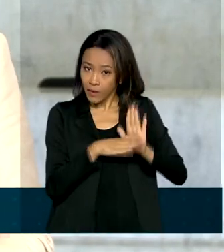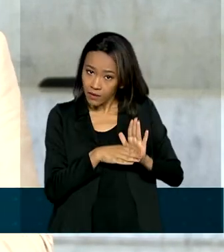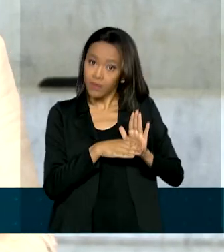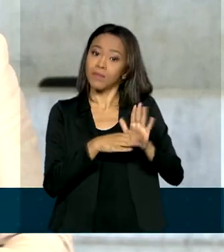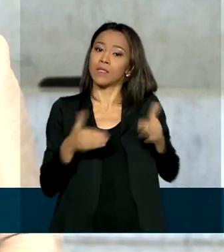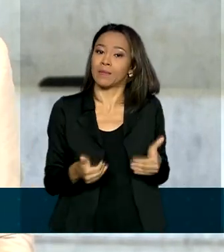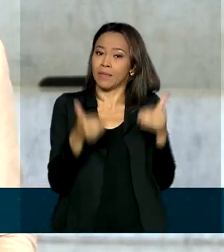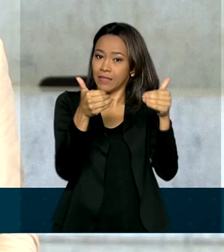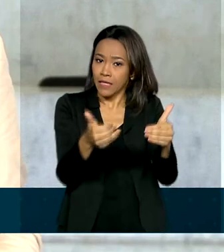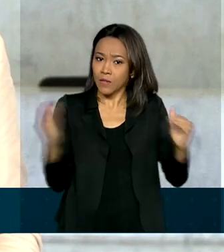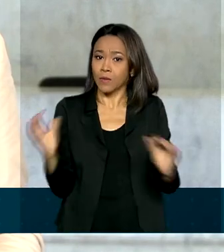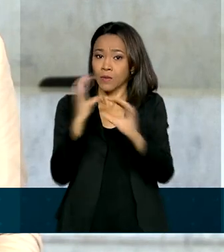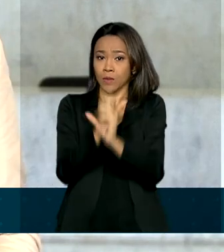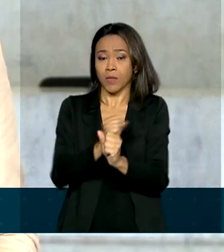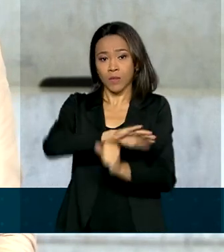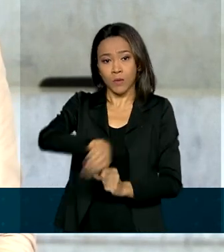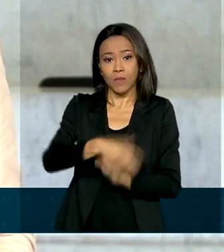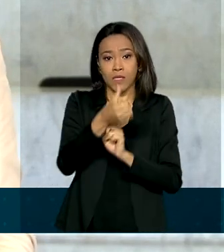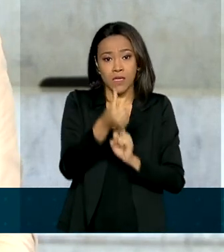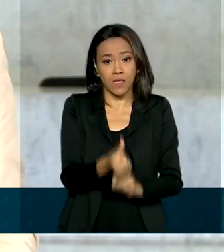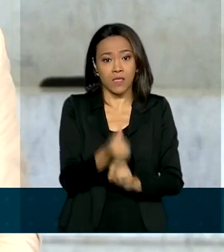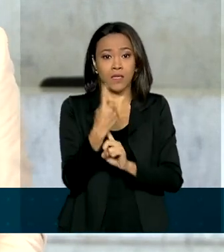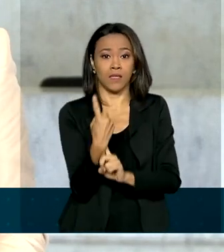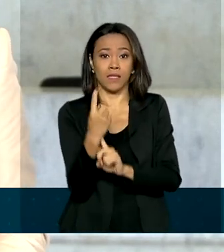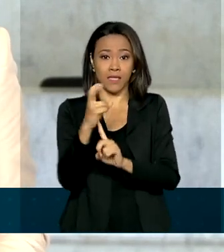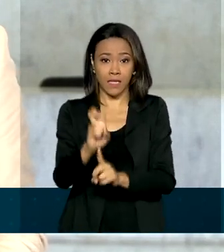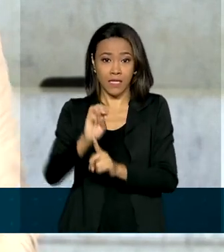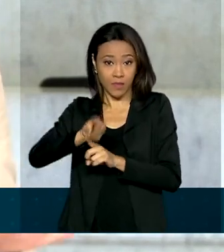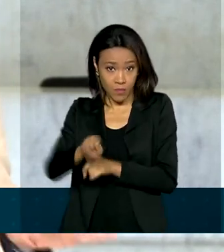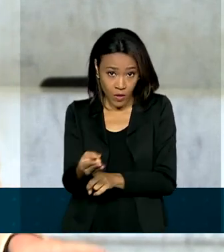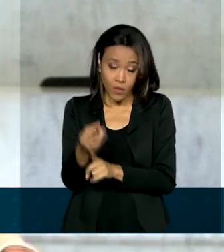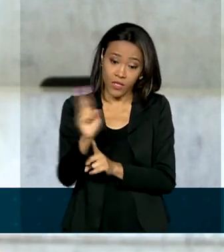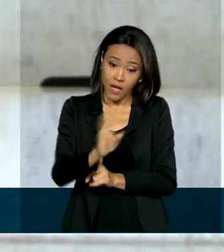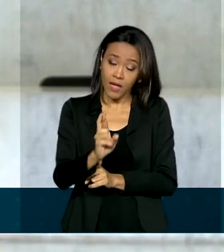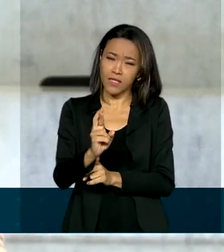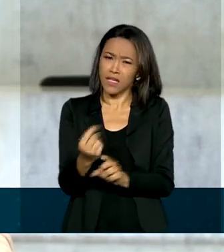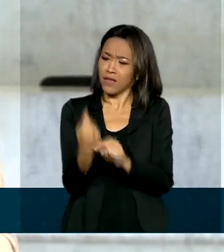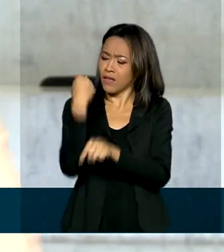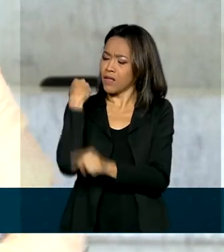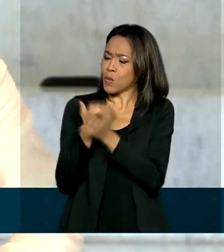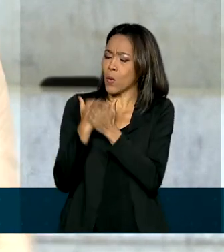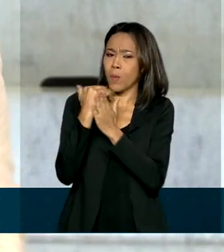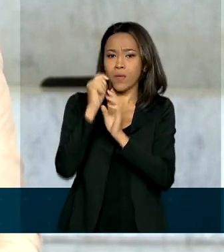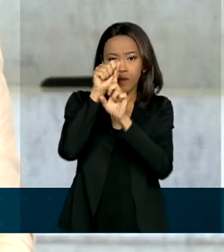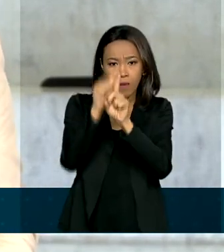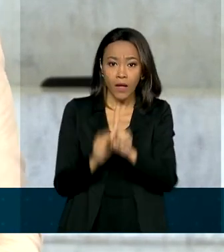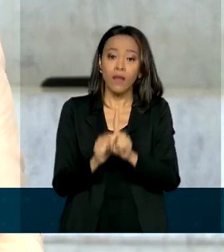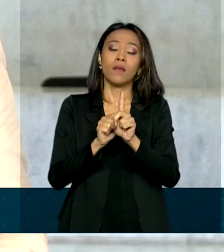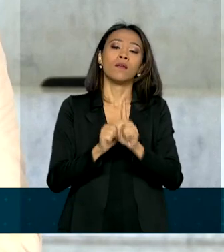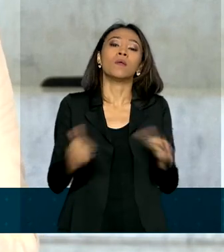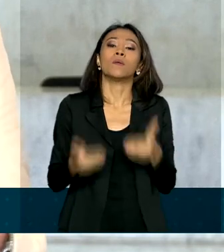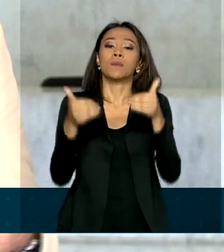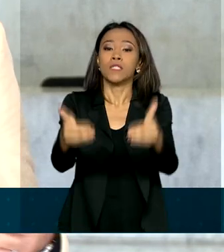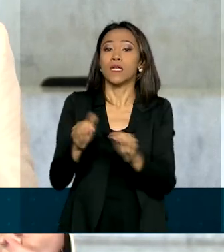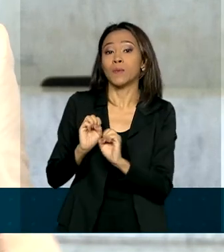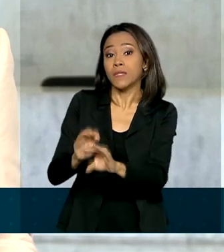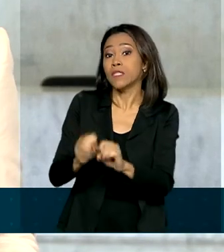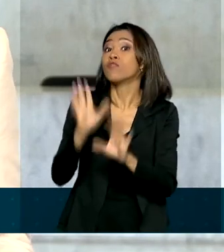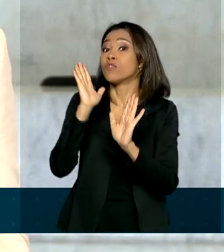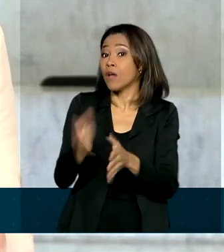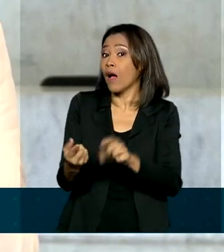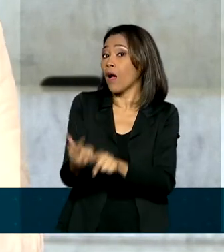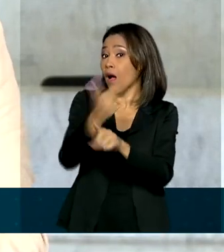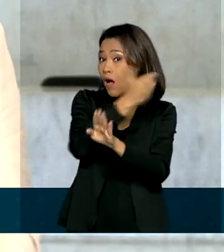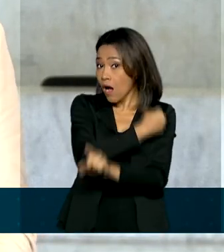Escola, totalizando 615 milhões de reais. No começo do mês, o Ministério da Educação já havia publicado um